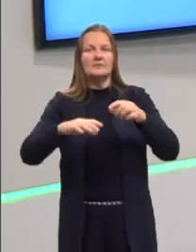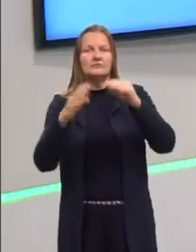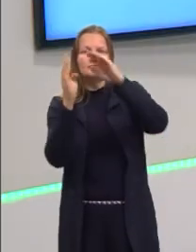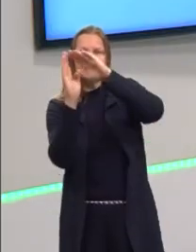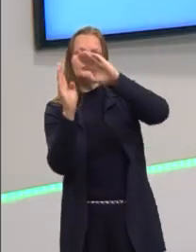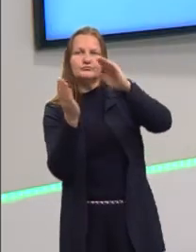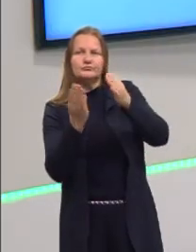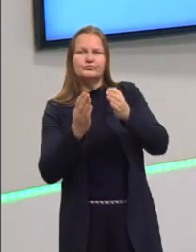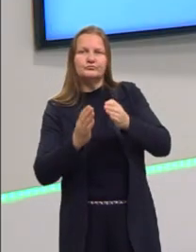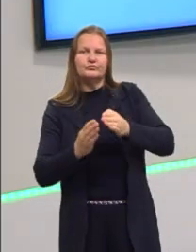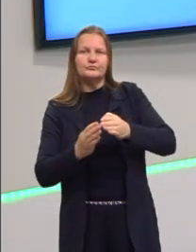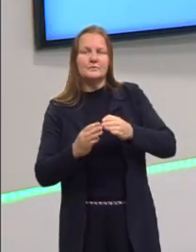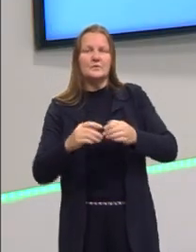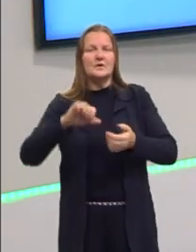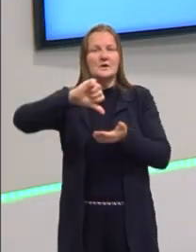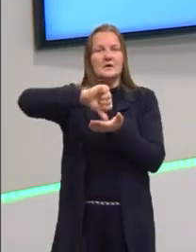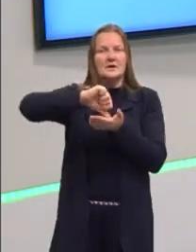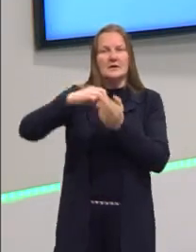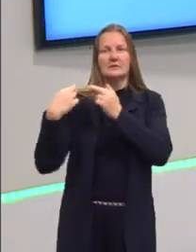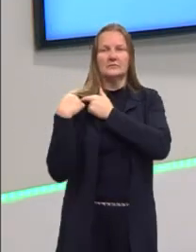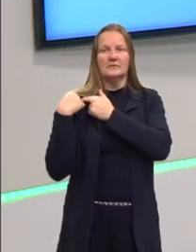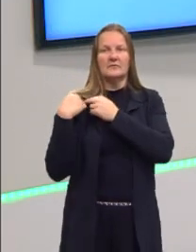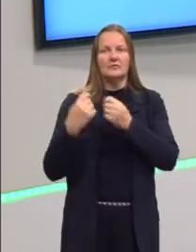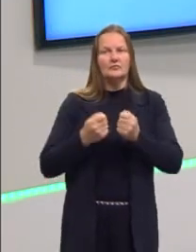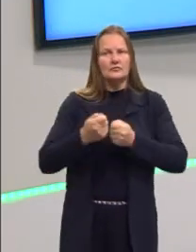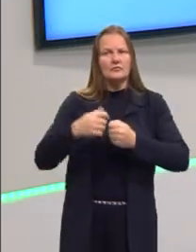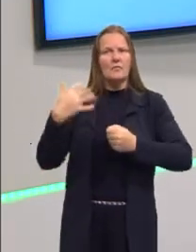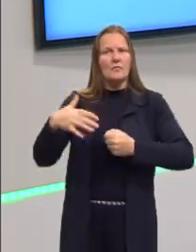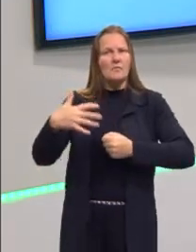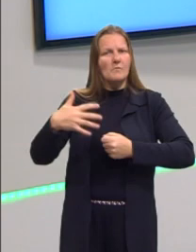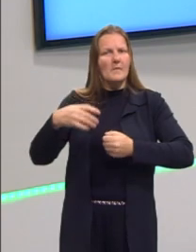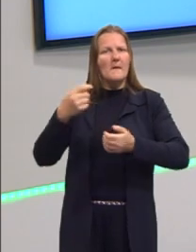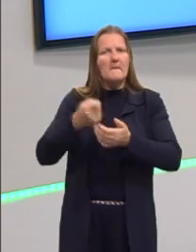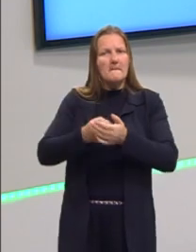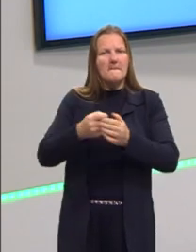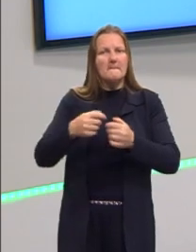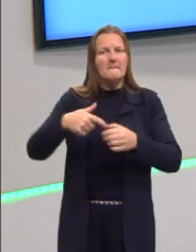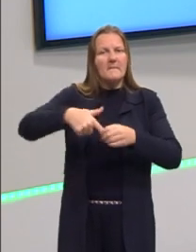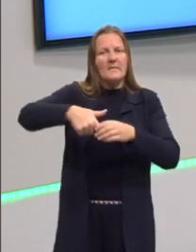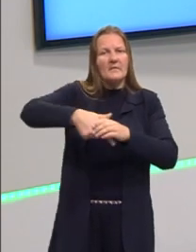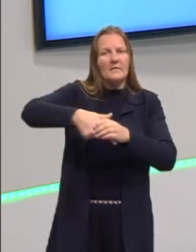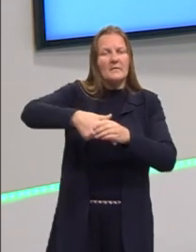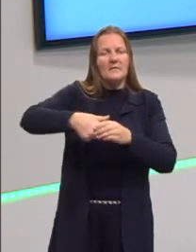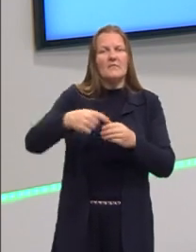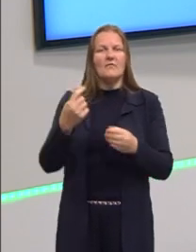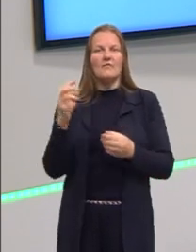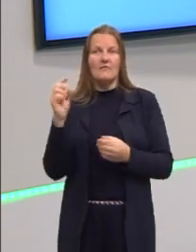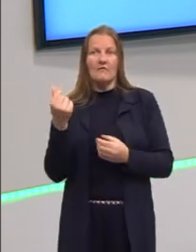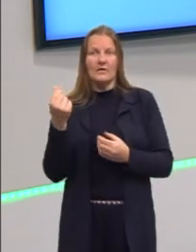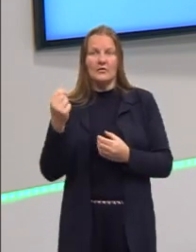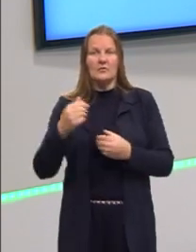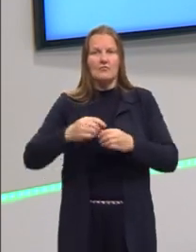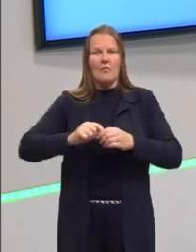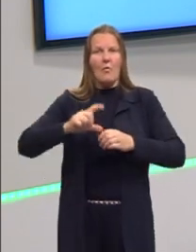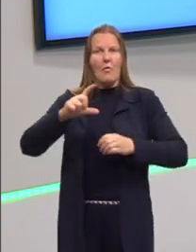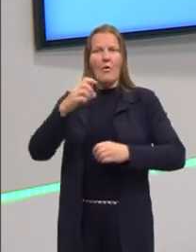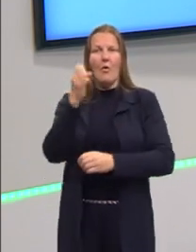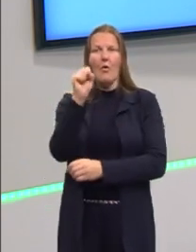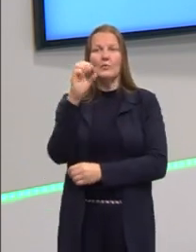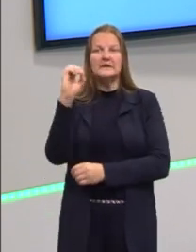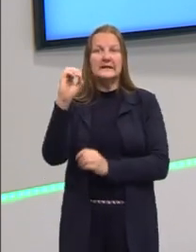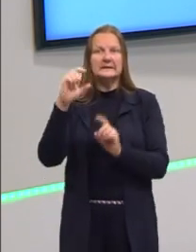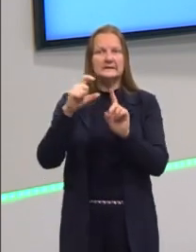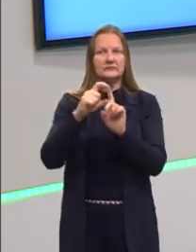que dou as cartas, e também vai aumentar o preço do petróleo. Nessa época também, em 79, o preço do barril chega a 80